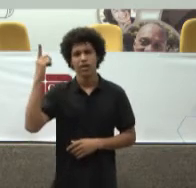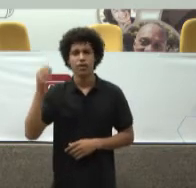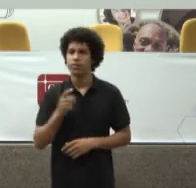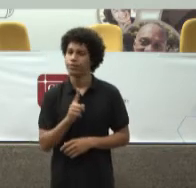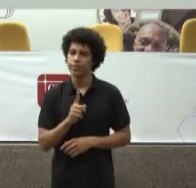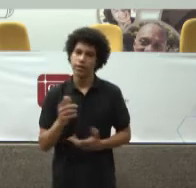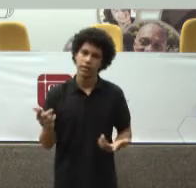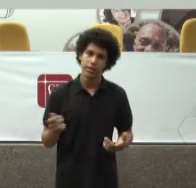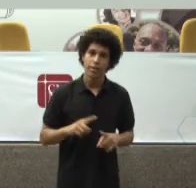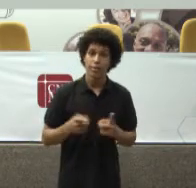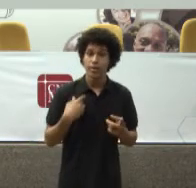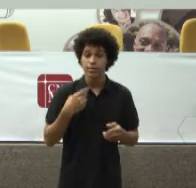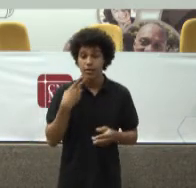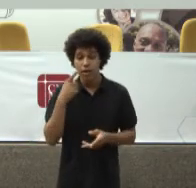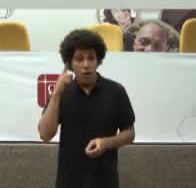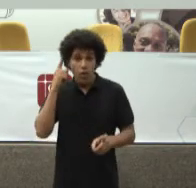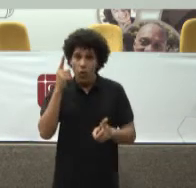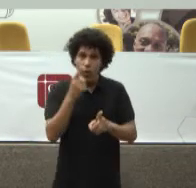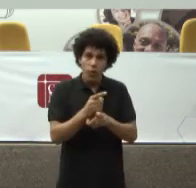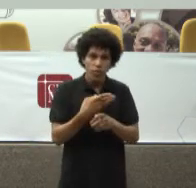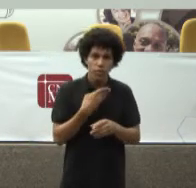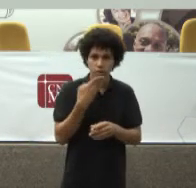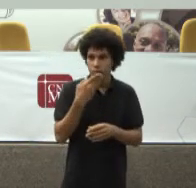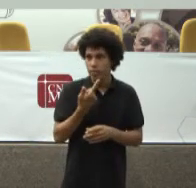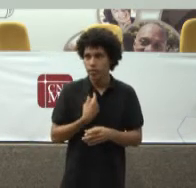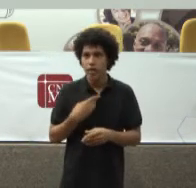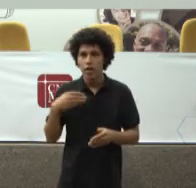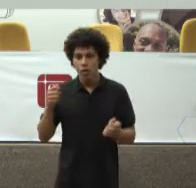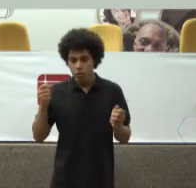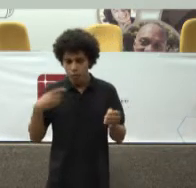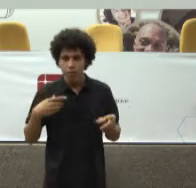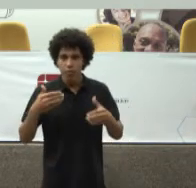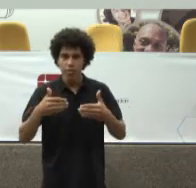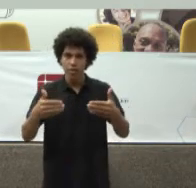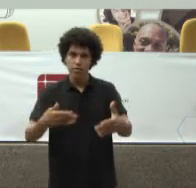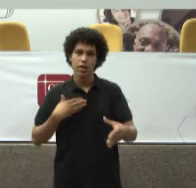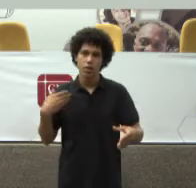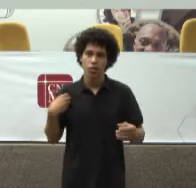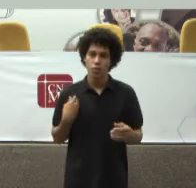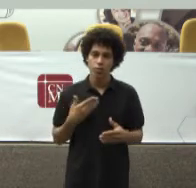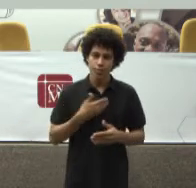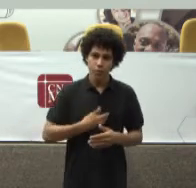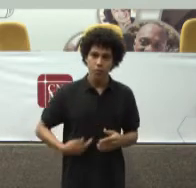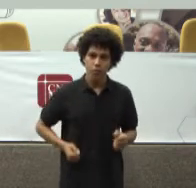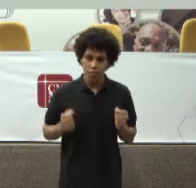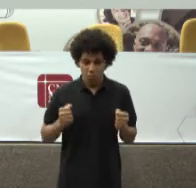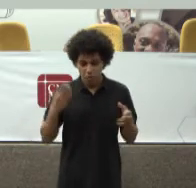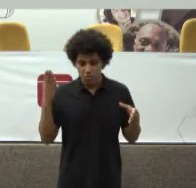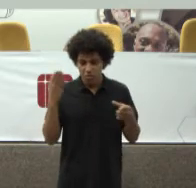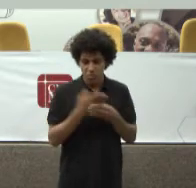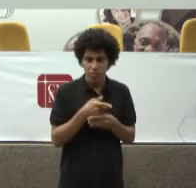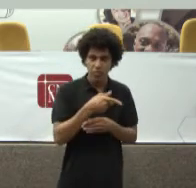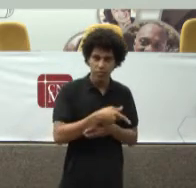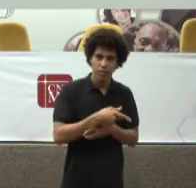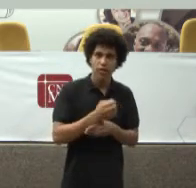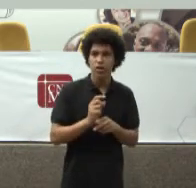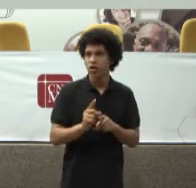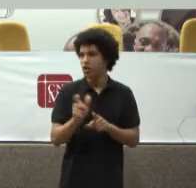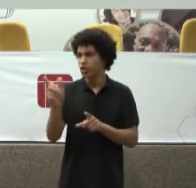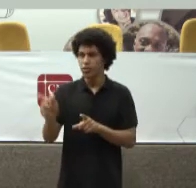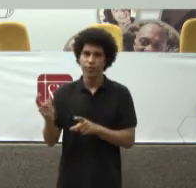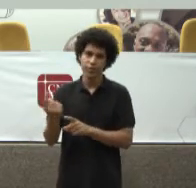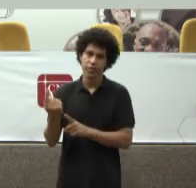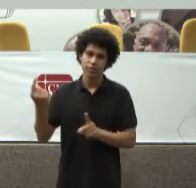Para dizer Que o Ministério Público Pode entrar Com ações individuais Na questão Da medicalização Eu acho isso Que essa